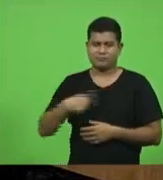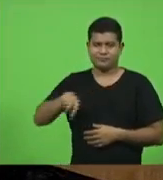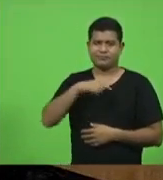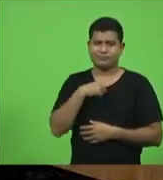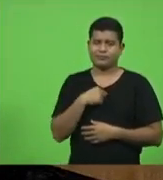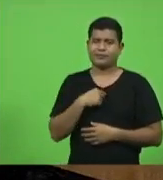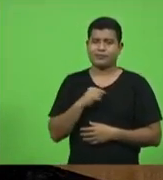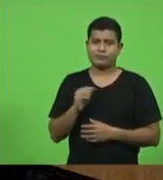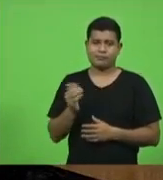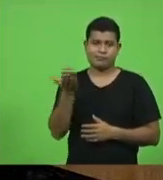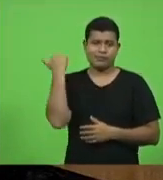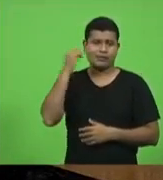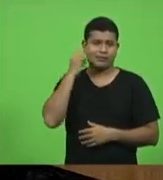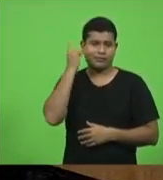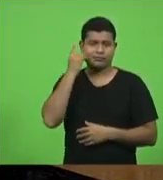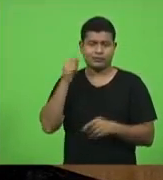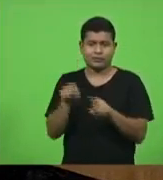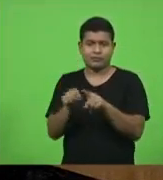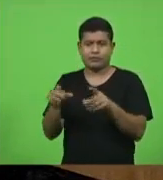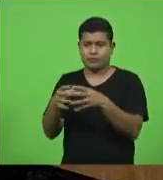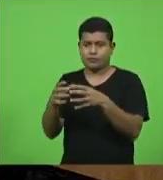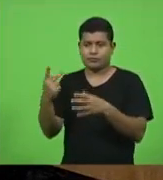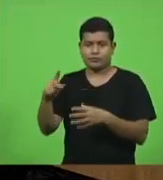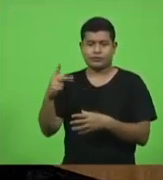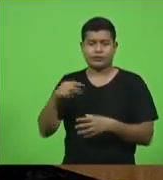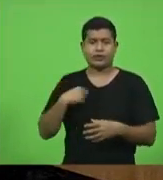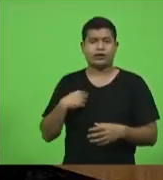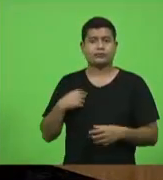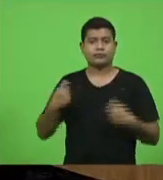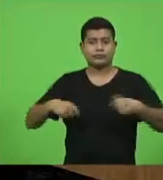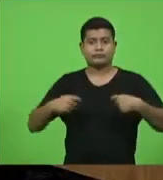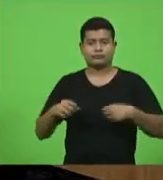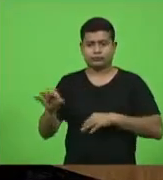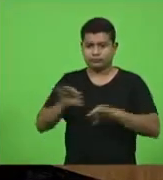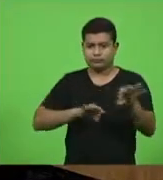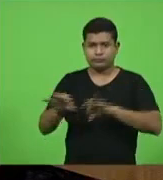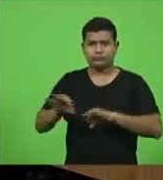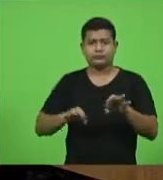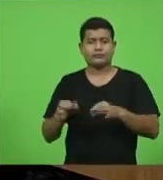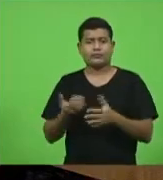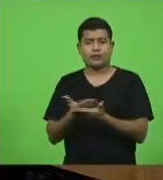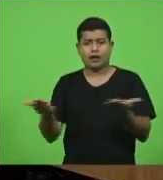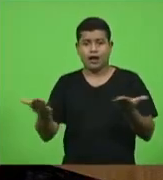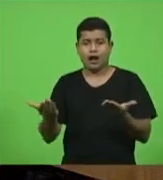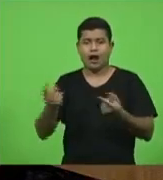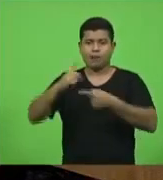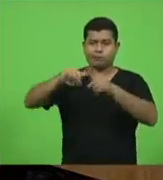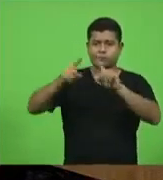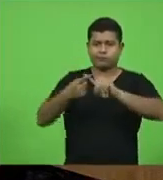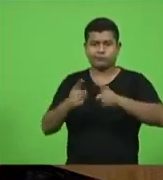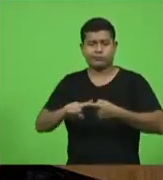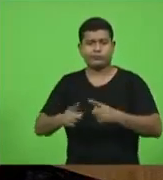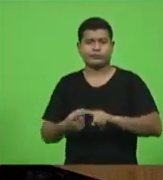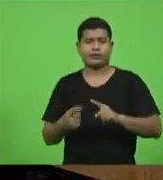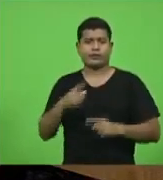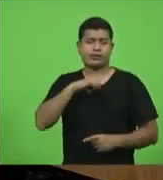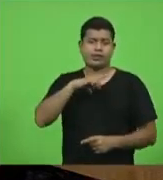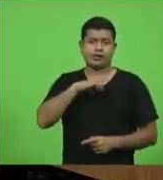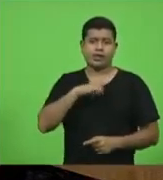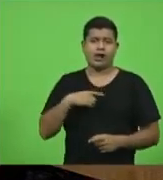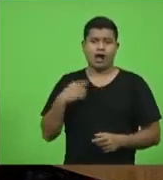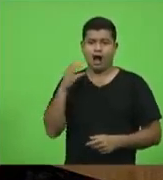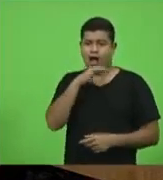montagem de uma equipe de engenharia de licitação com articulação para poder fazer as coisas